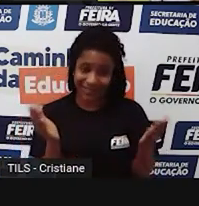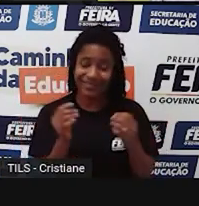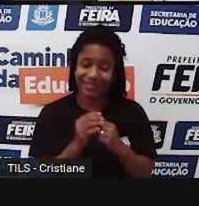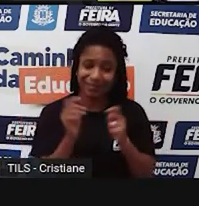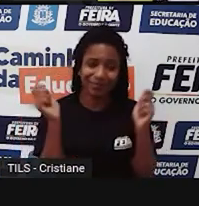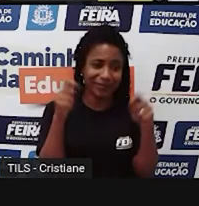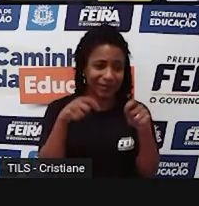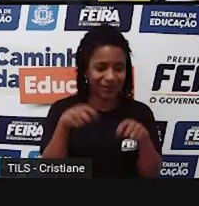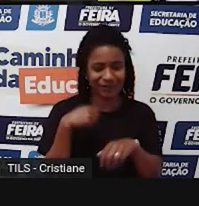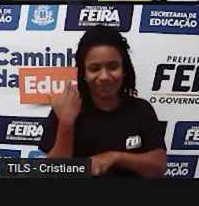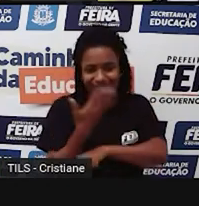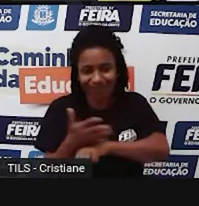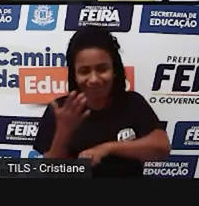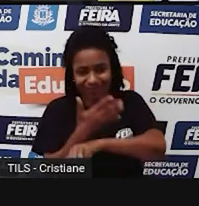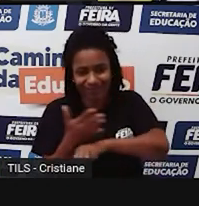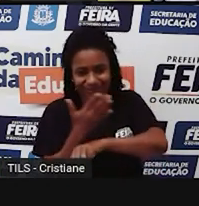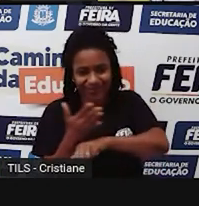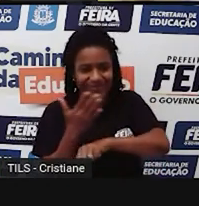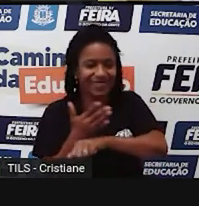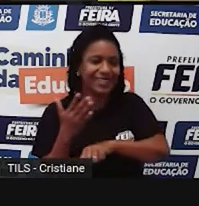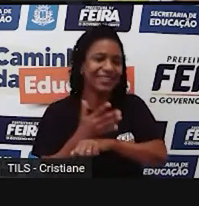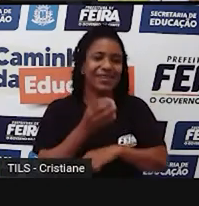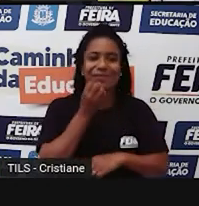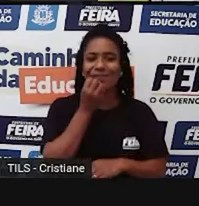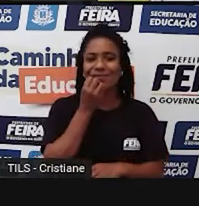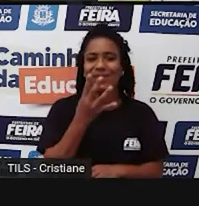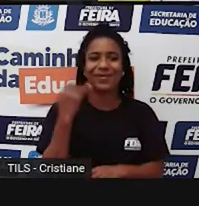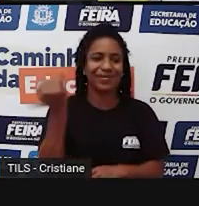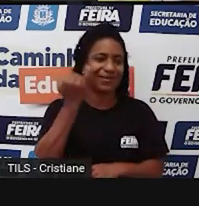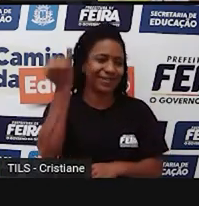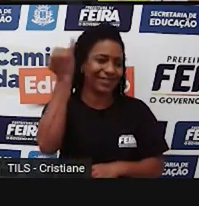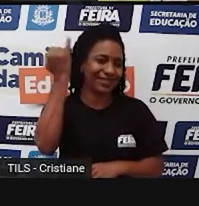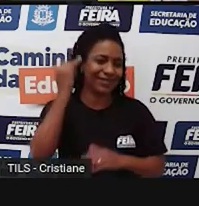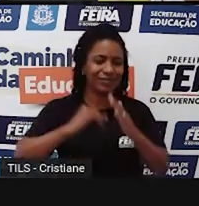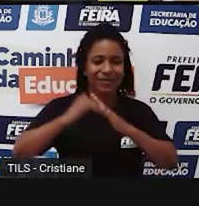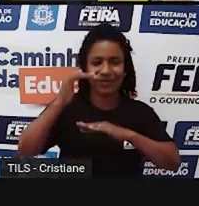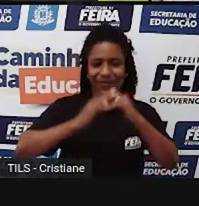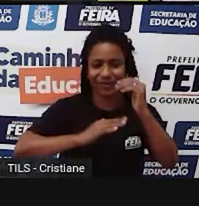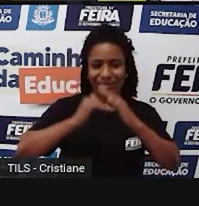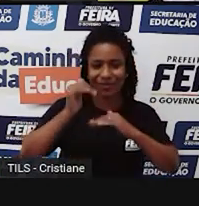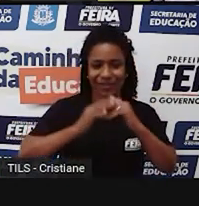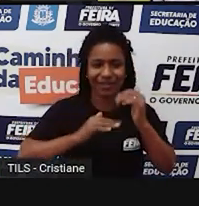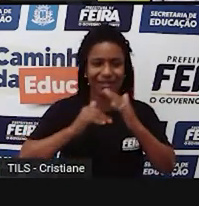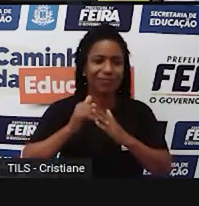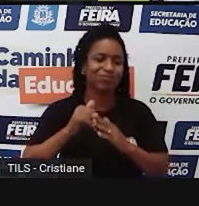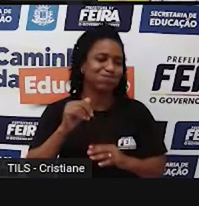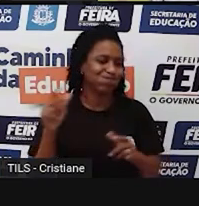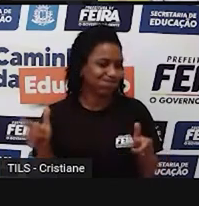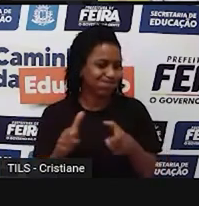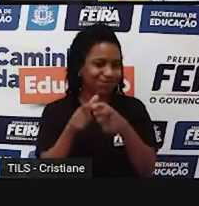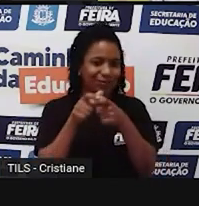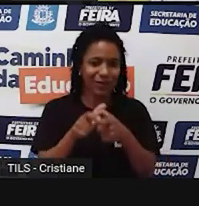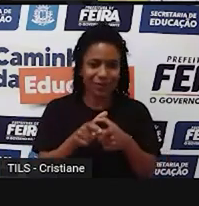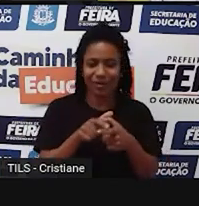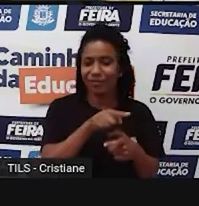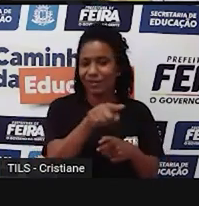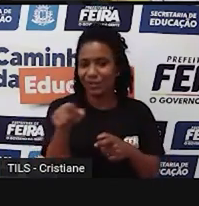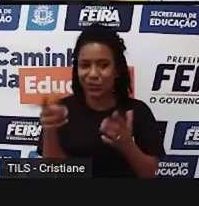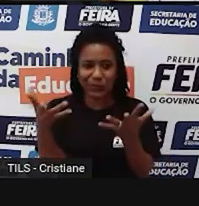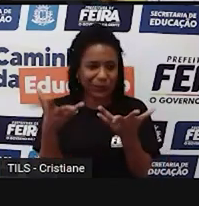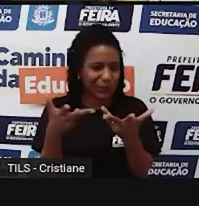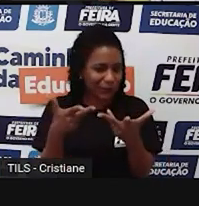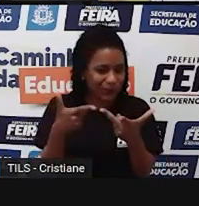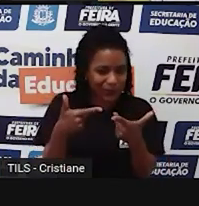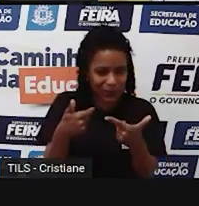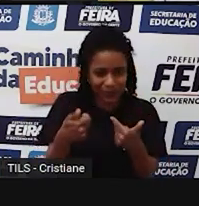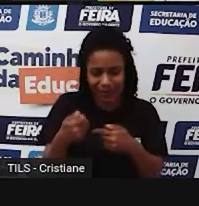para isso, já sabem que esse é um caminho que tem poucos profissionais, e se você realmente for bom nisso, vai juntar aquilo que